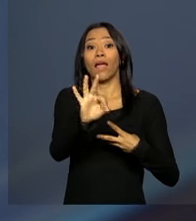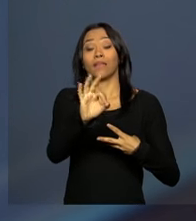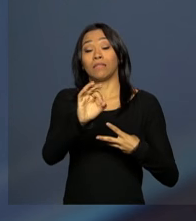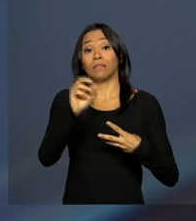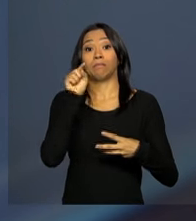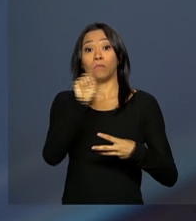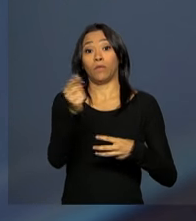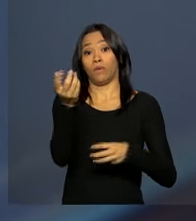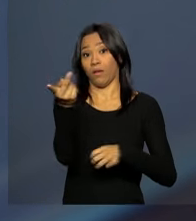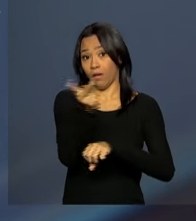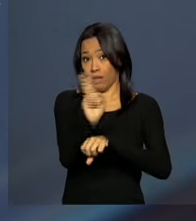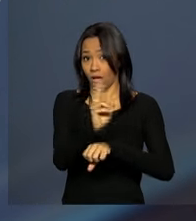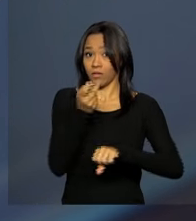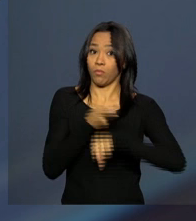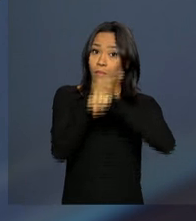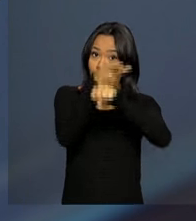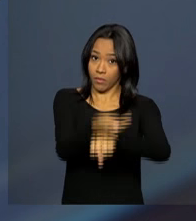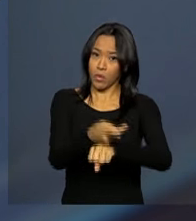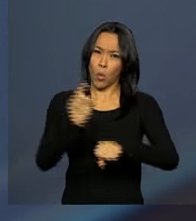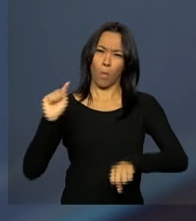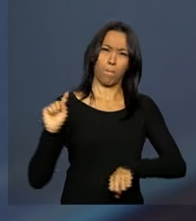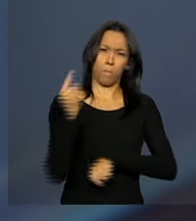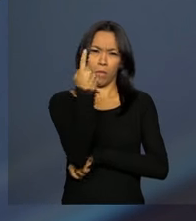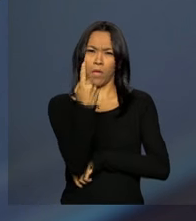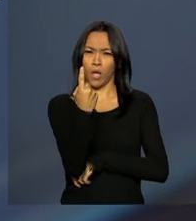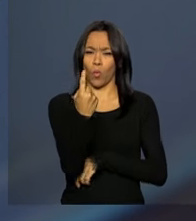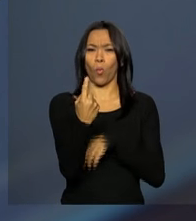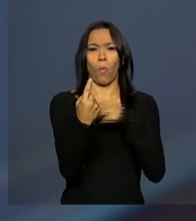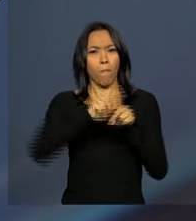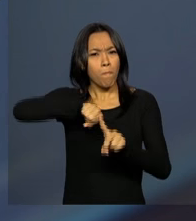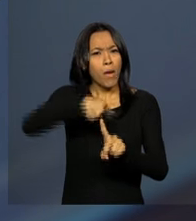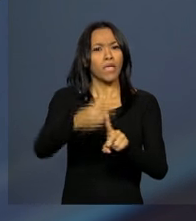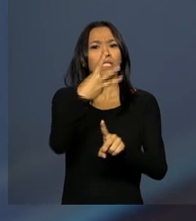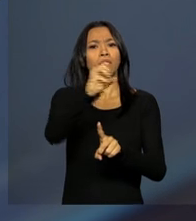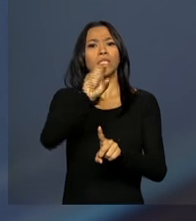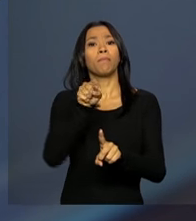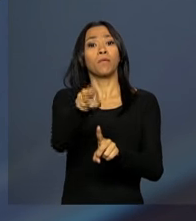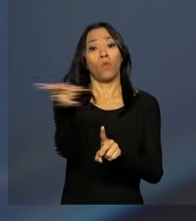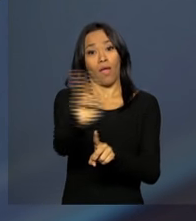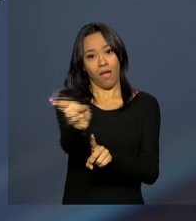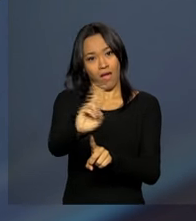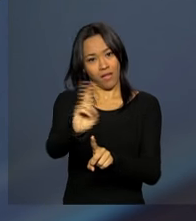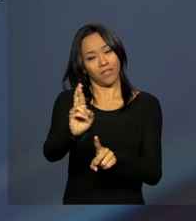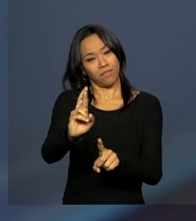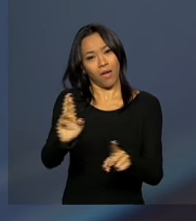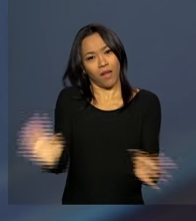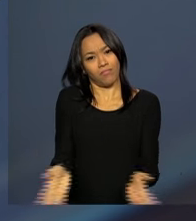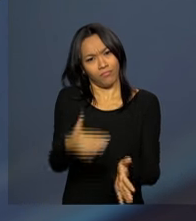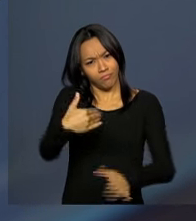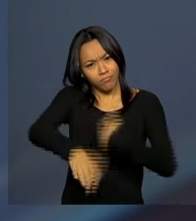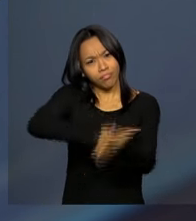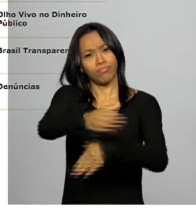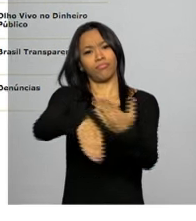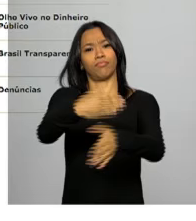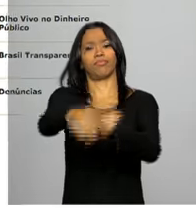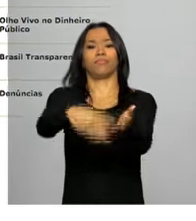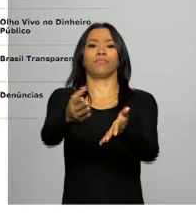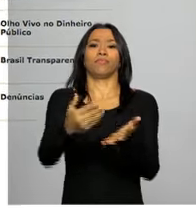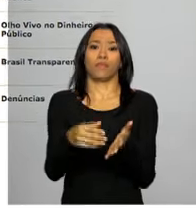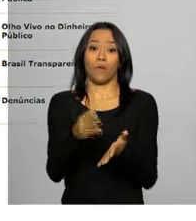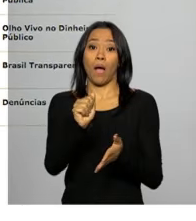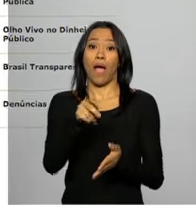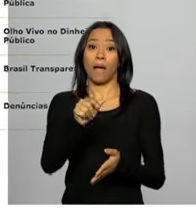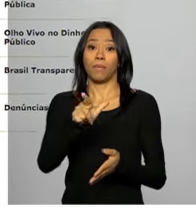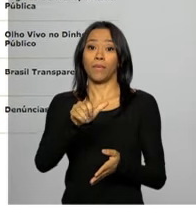e o primeiro colocado vai levar mais R$ mil para desenvolver o aplicativo. Os